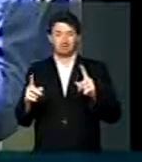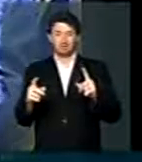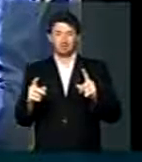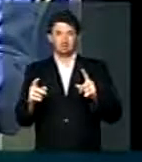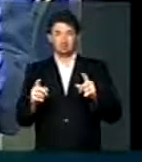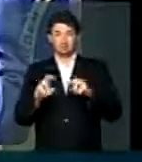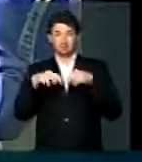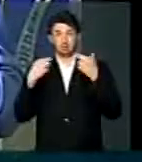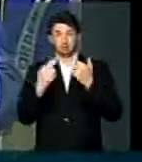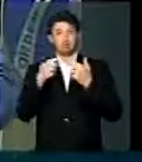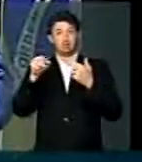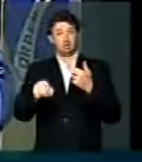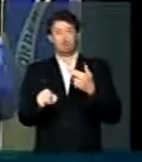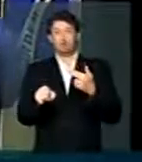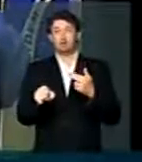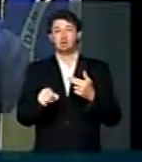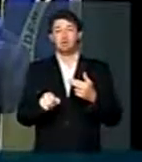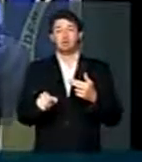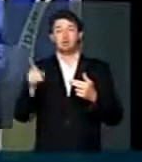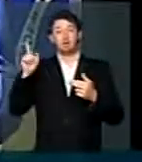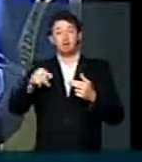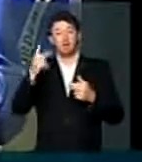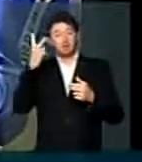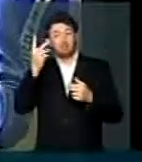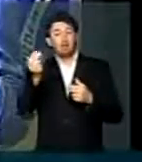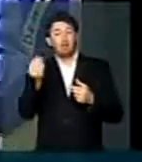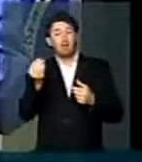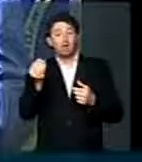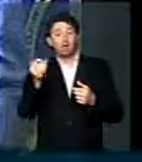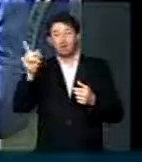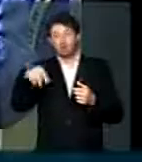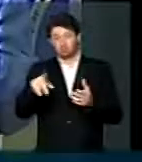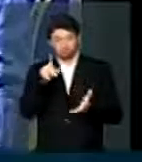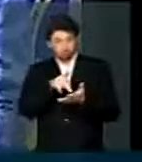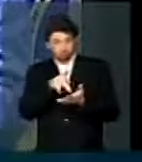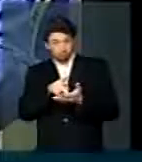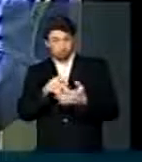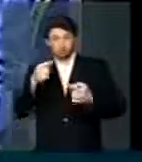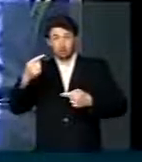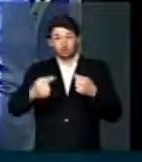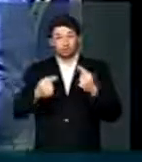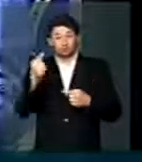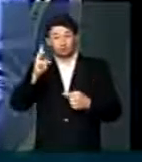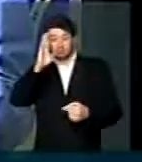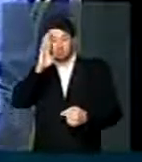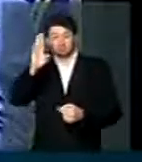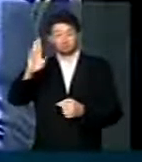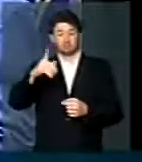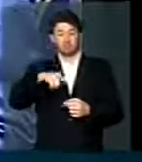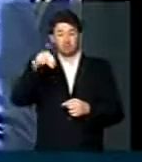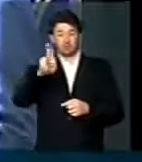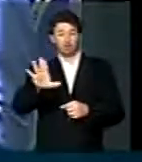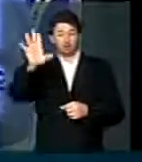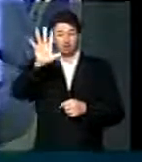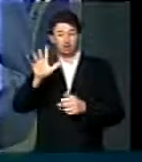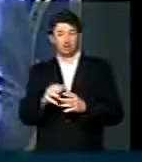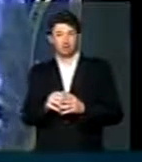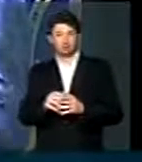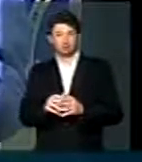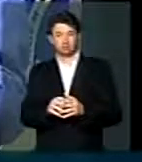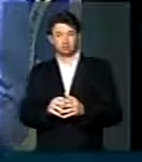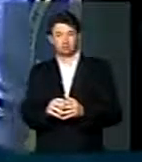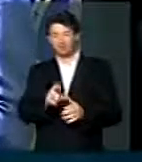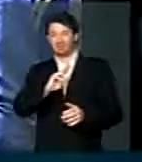reunião foi positiva. Eu quero louvar o esforço do deputado Júlio César, que coordena esse movimento.